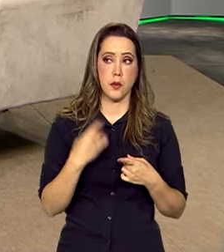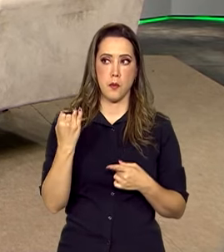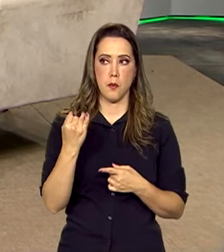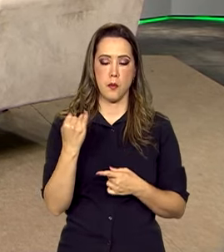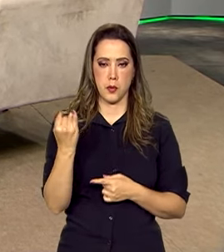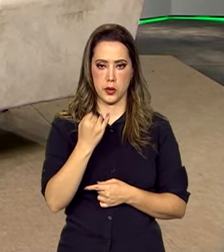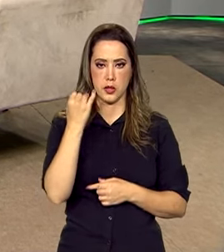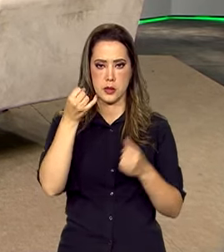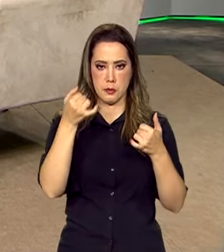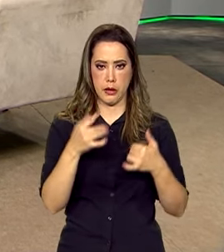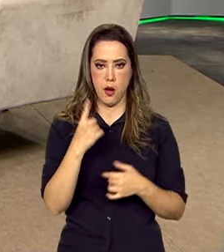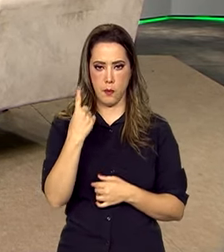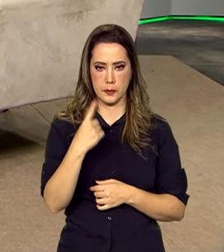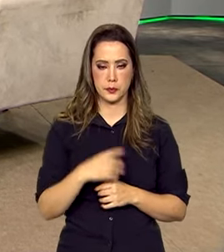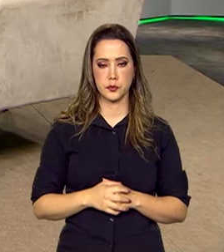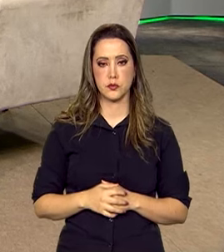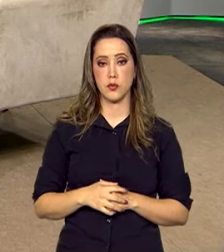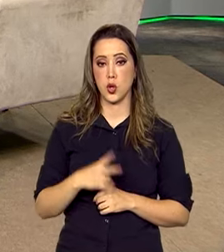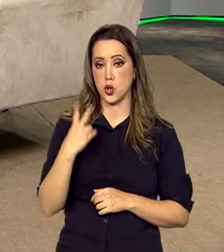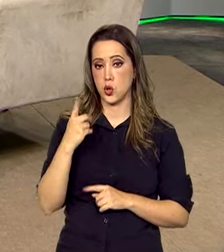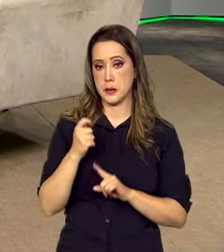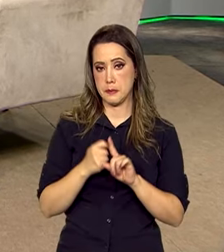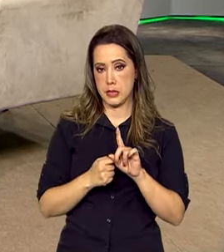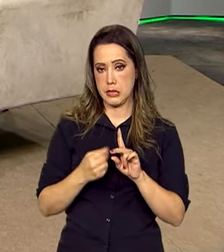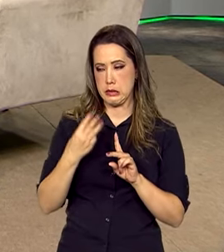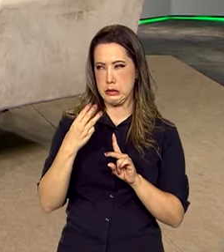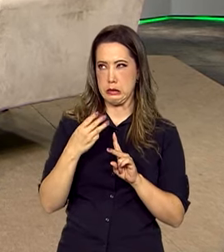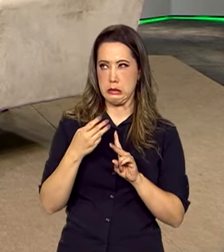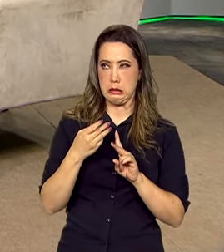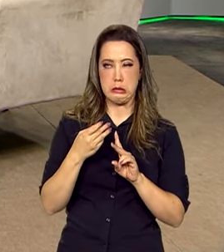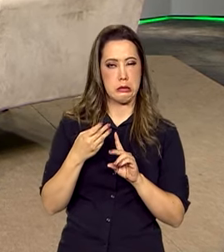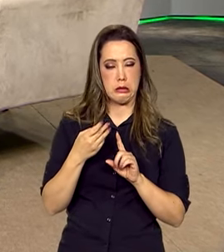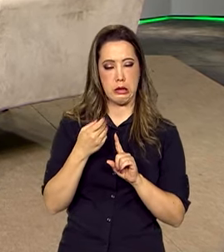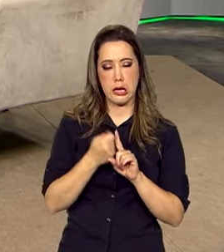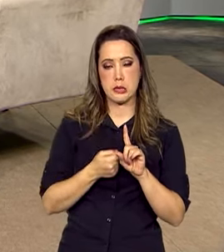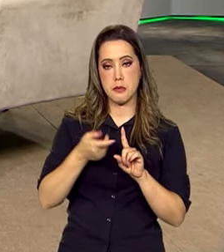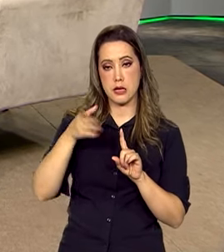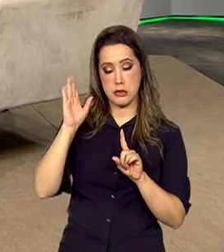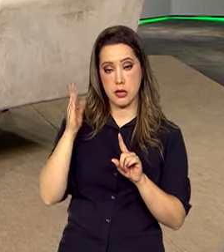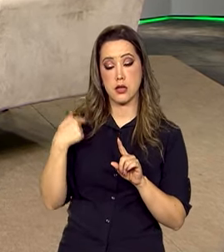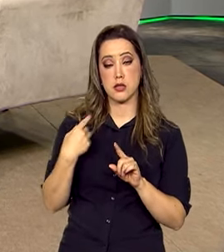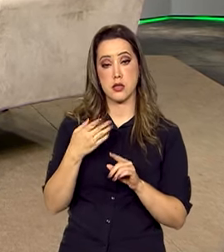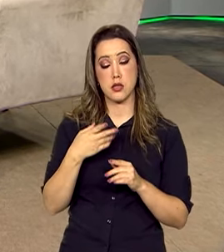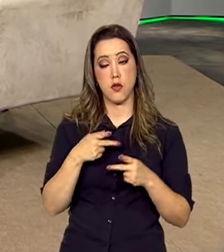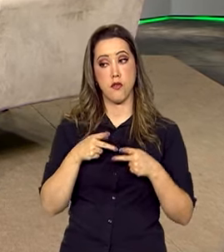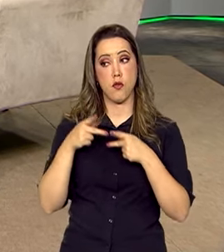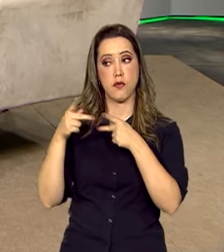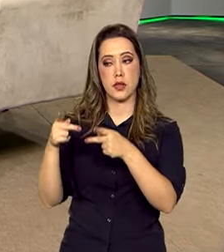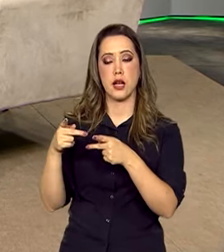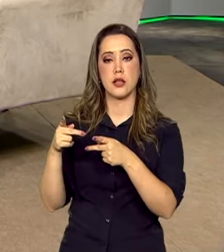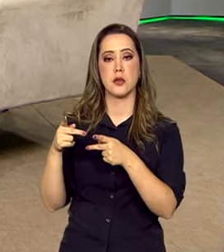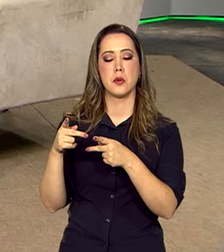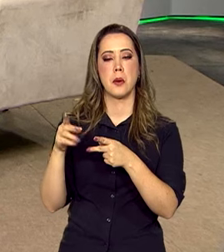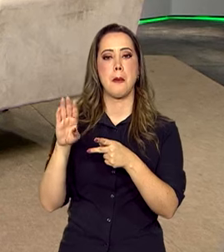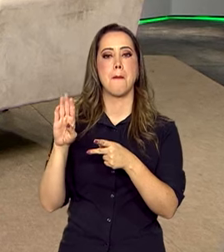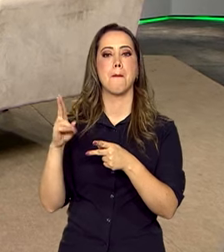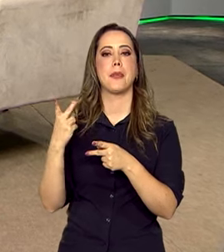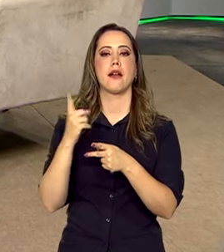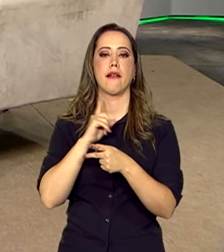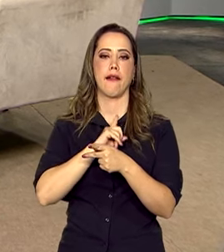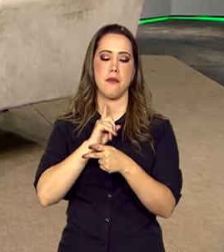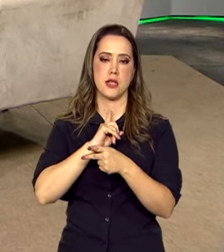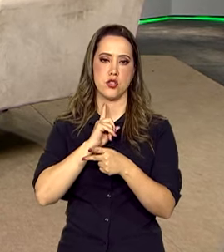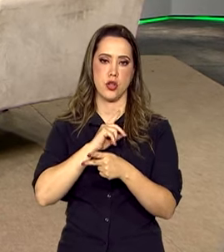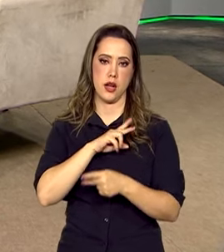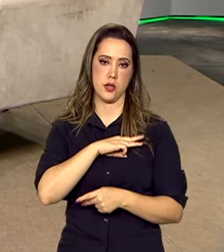Há cerca de dois ou três meses, eu estive em Belo Horizonte, a convite do Ministério Público local, o Ministério Público de Minas